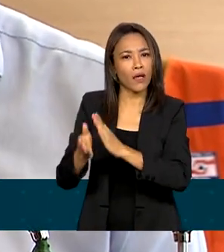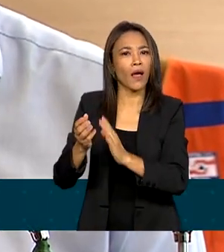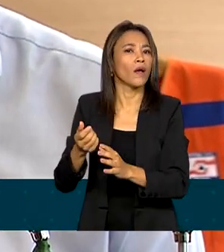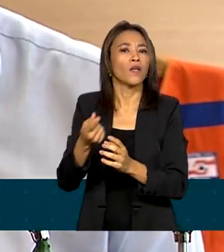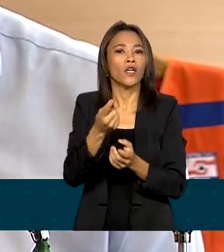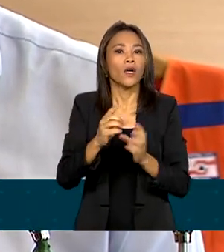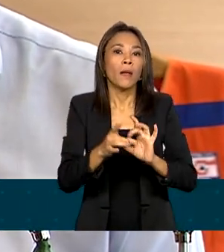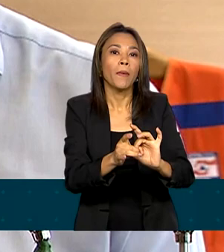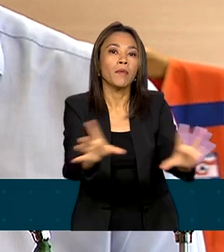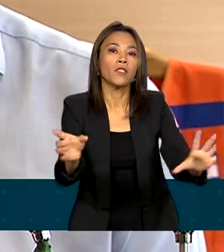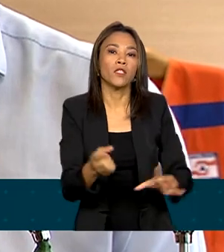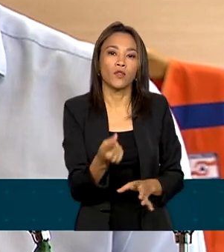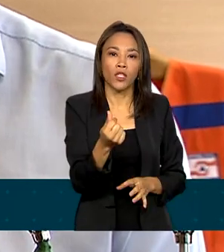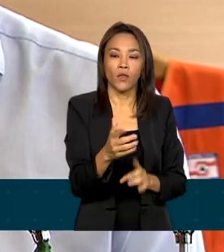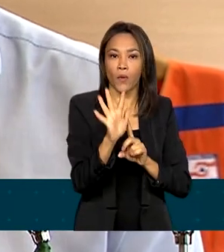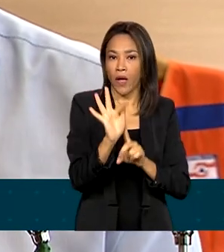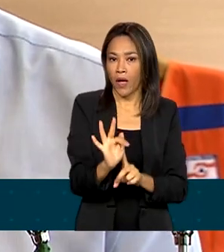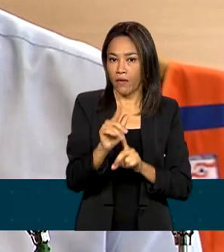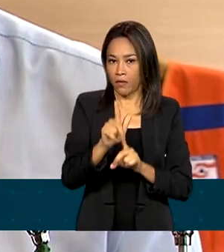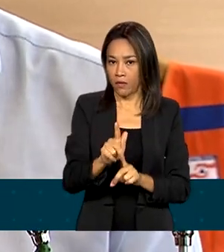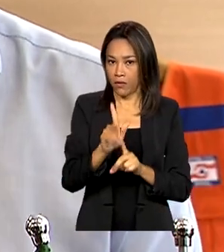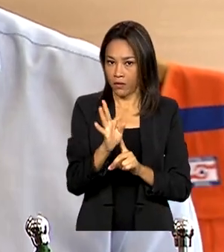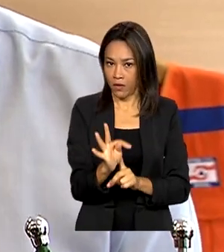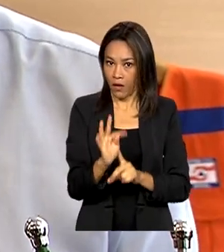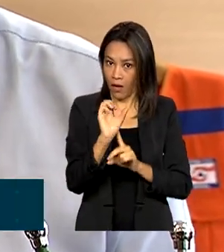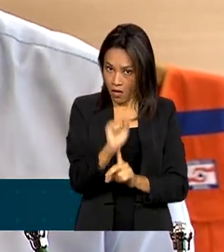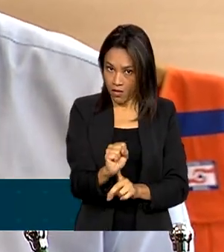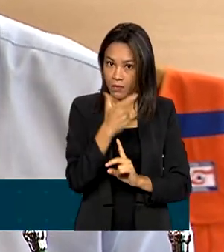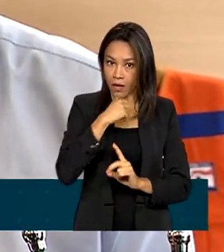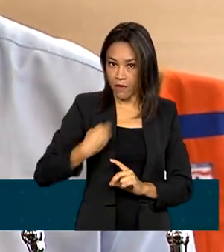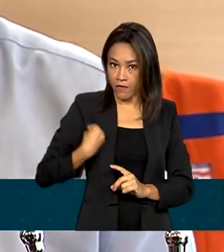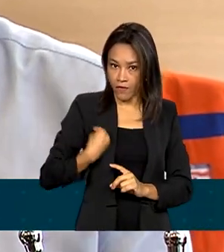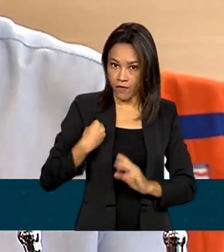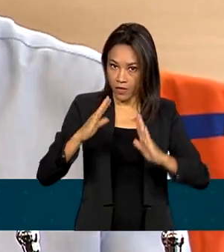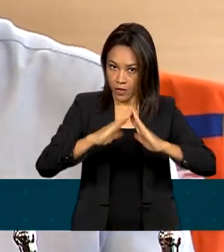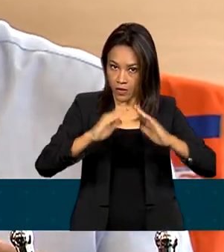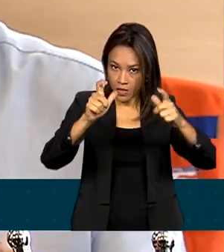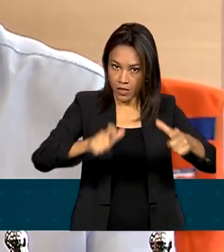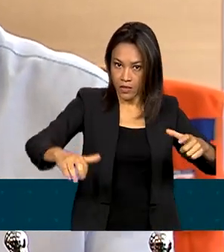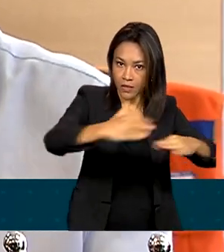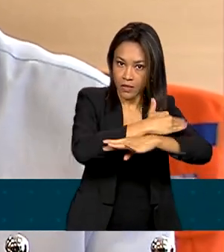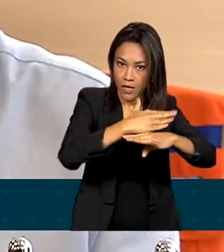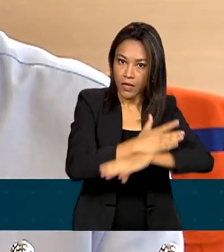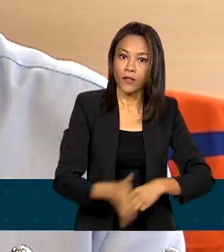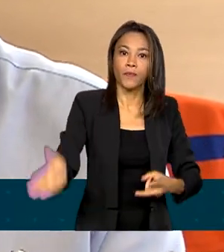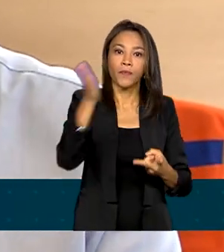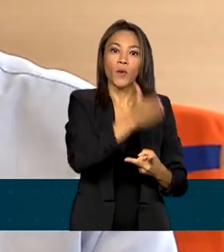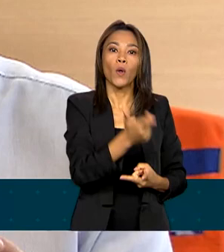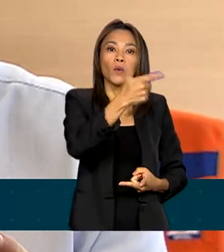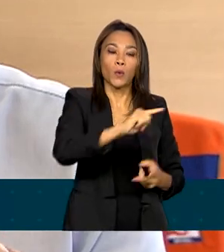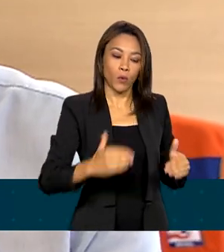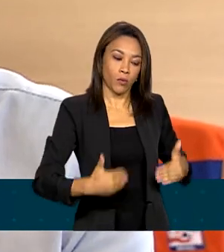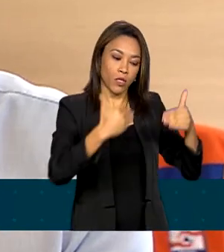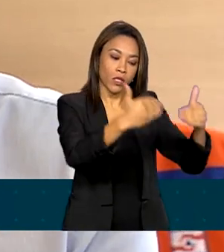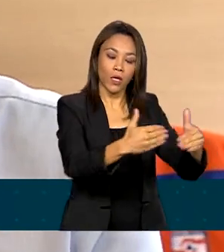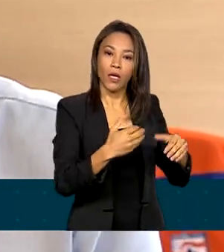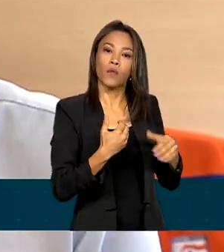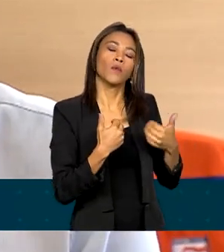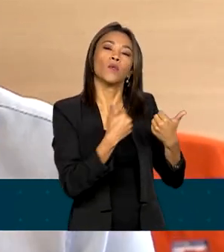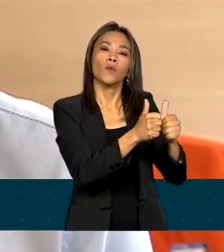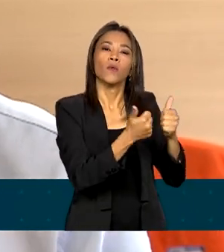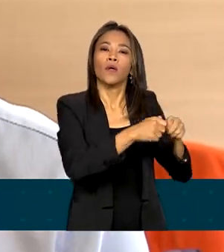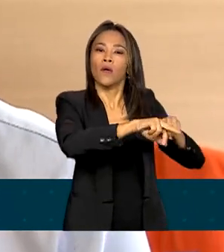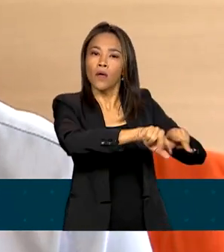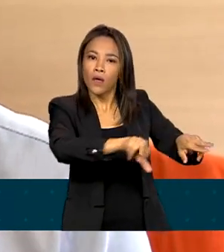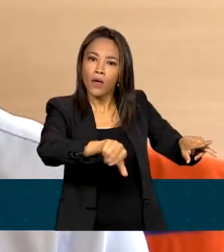FGTS para trabalhadores, para as pessoas que vivem ali. Ministério dos Transportes já está autorizado pelo presidente Lula para iniciar todo